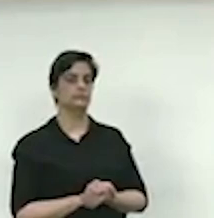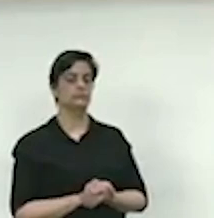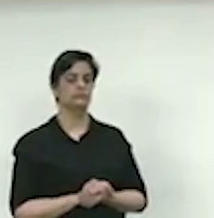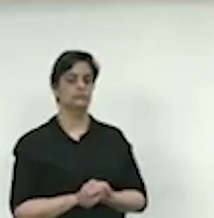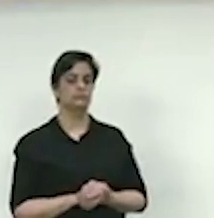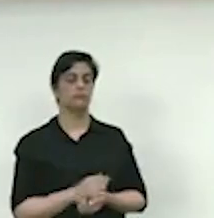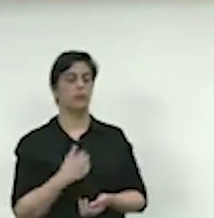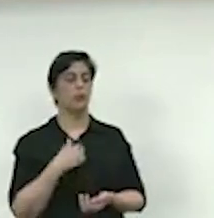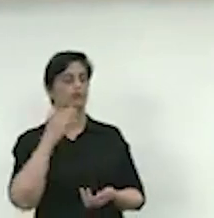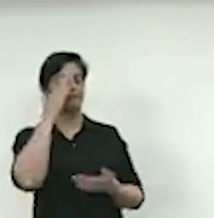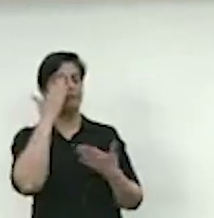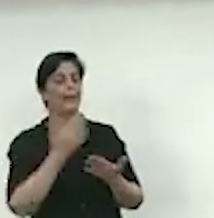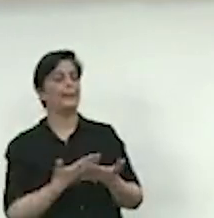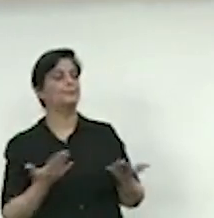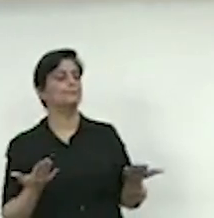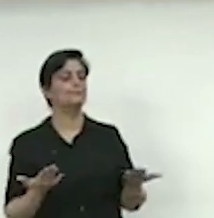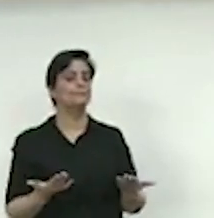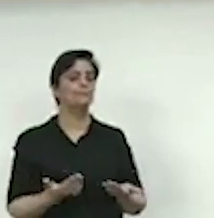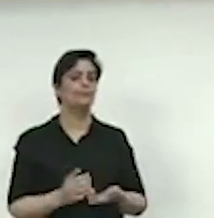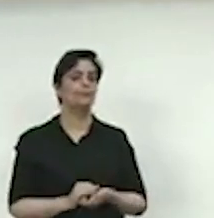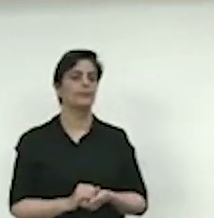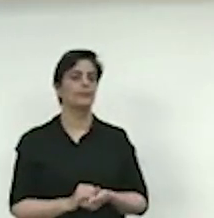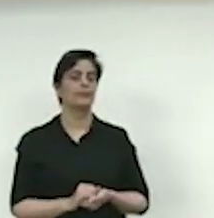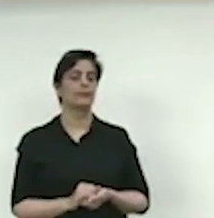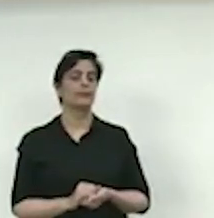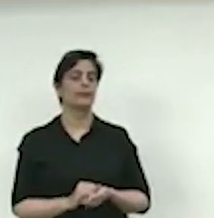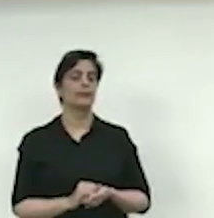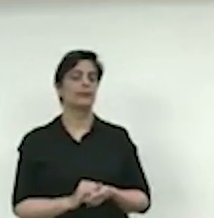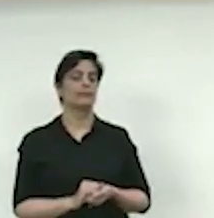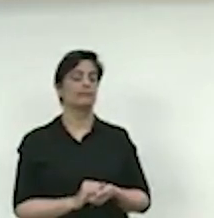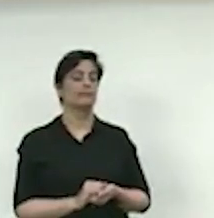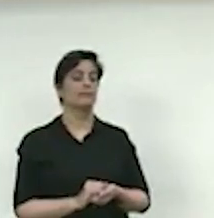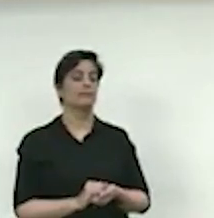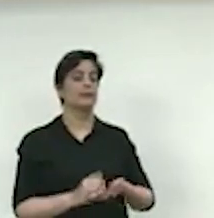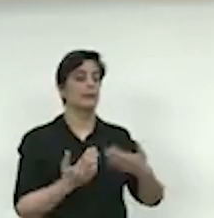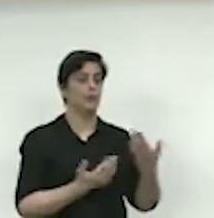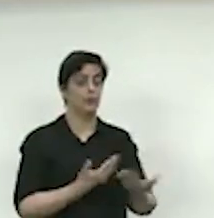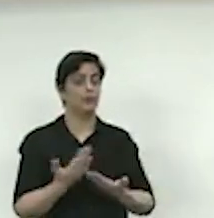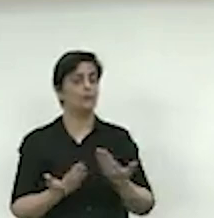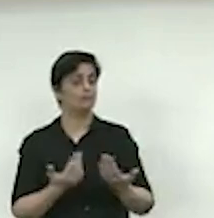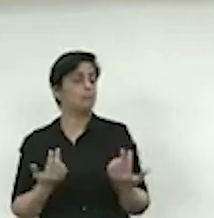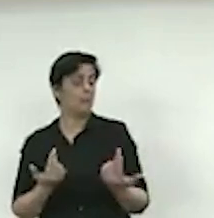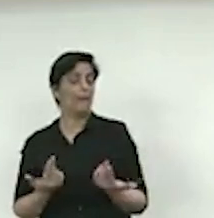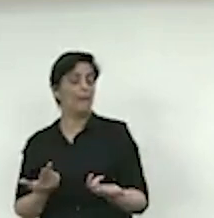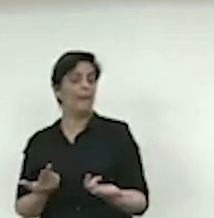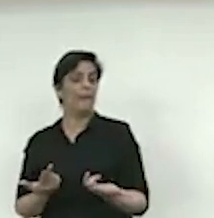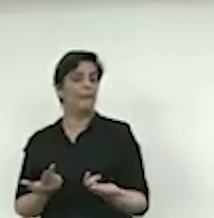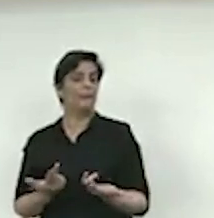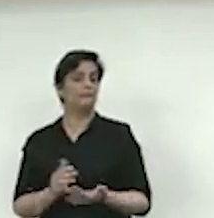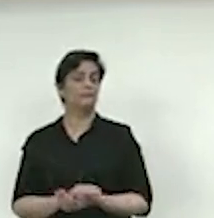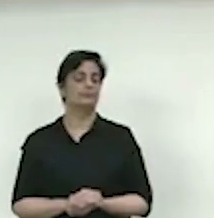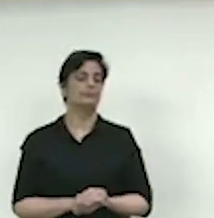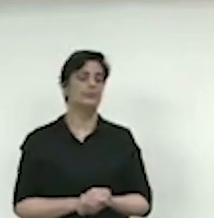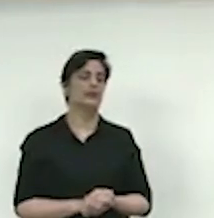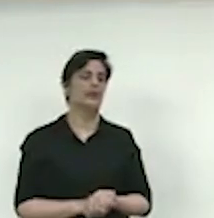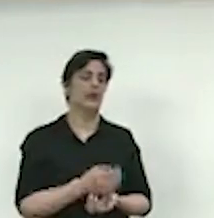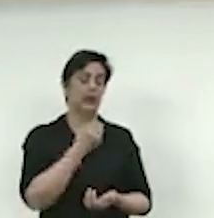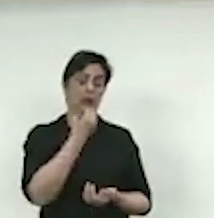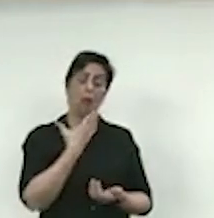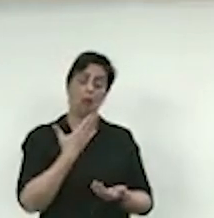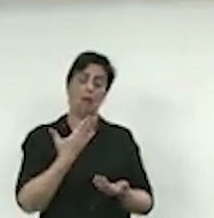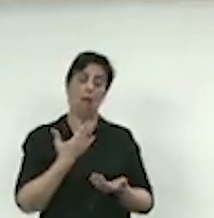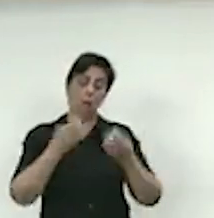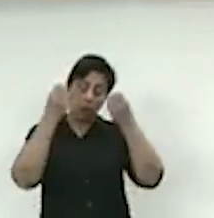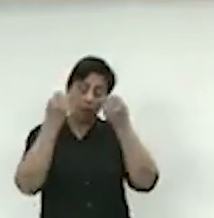Eu acredito que a dinâmica tem que ser a mesma. A minha intenção, e é sempre bom a gente dispor